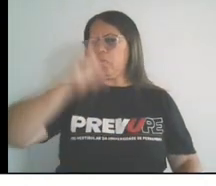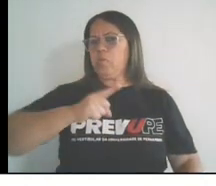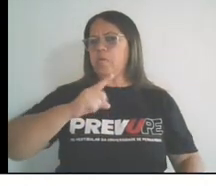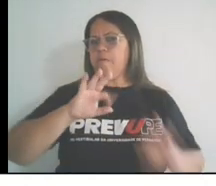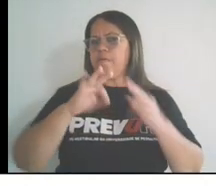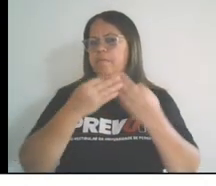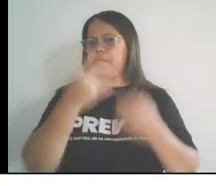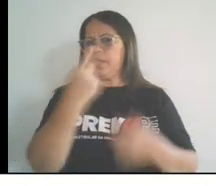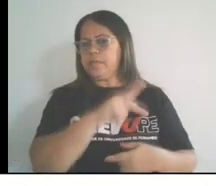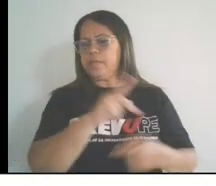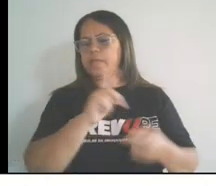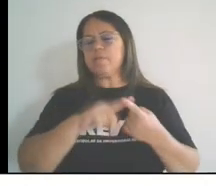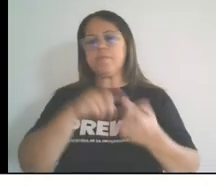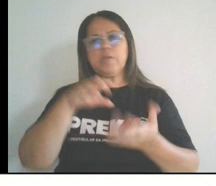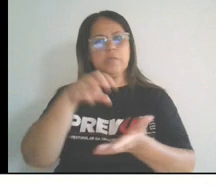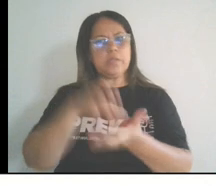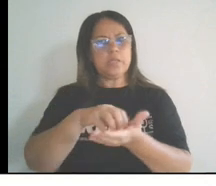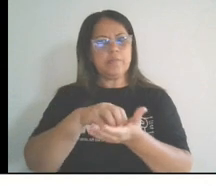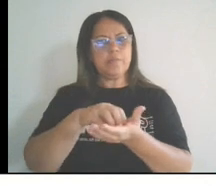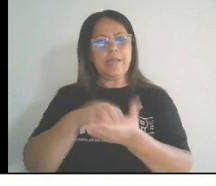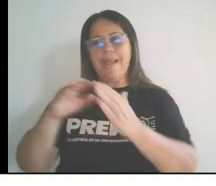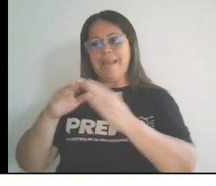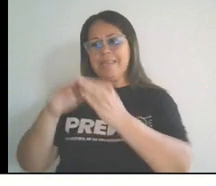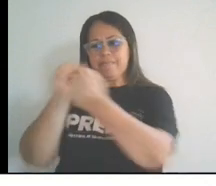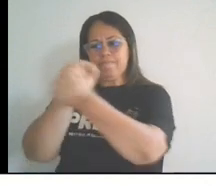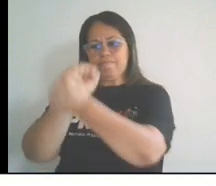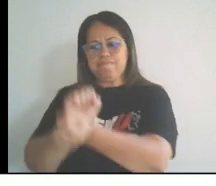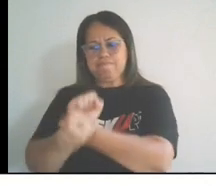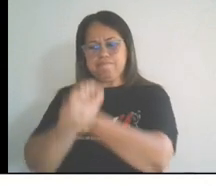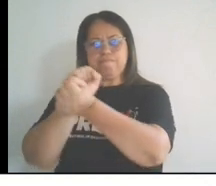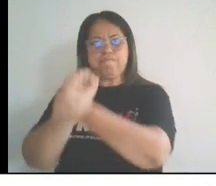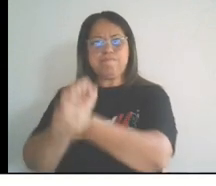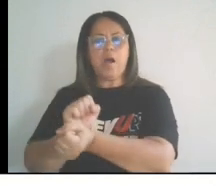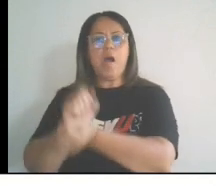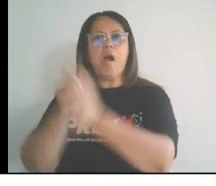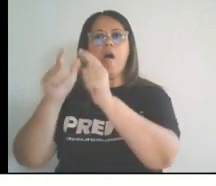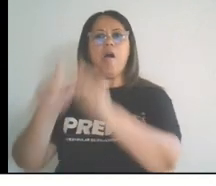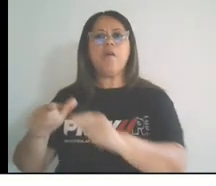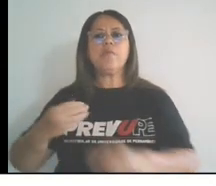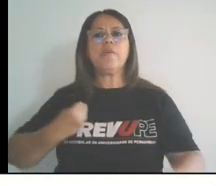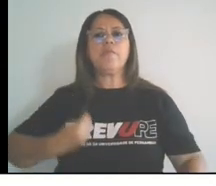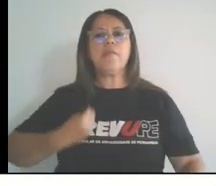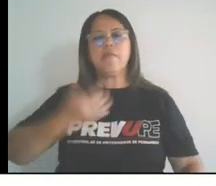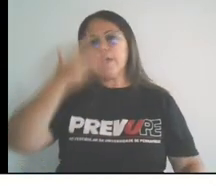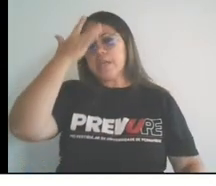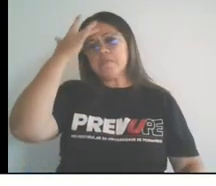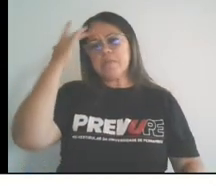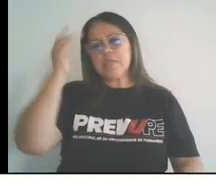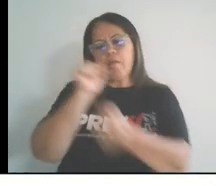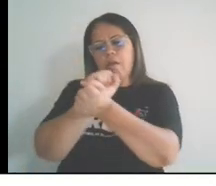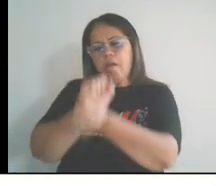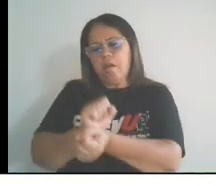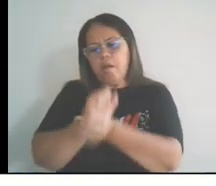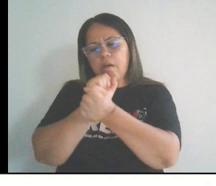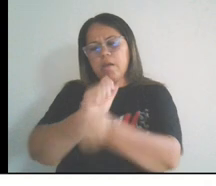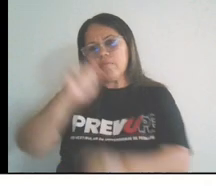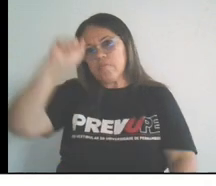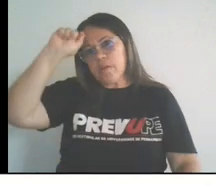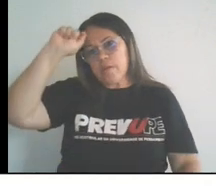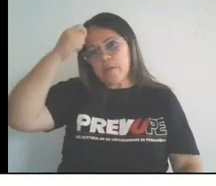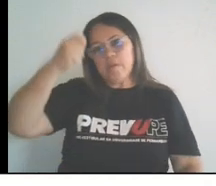engenho, e a Seisala, que era a construção onde viviam os escravos africanos e seus descendentes,